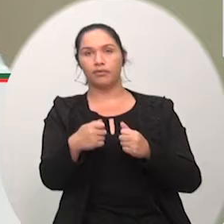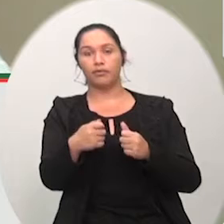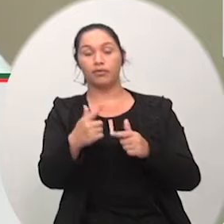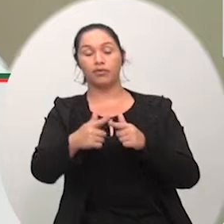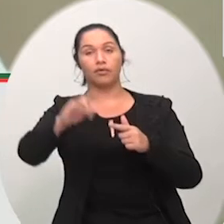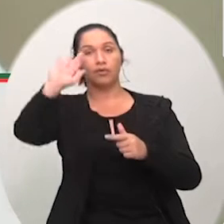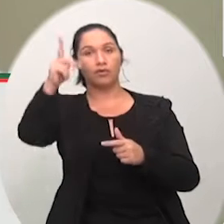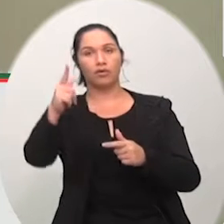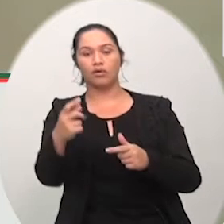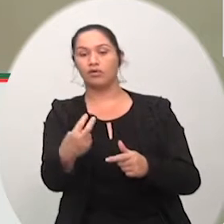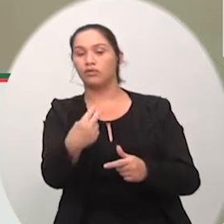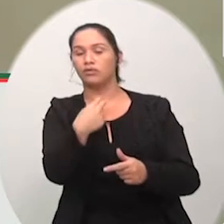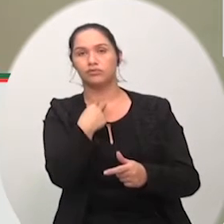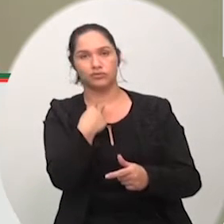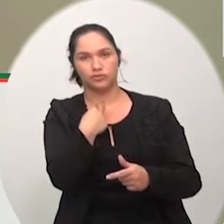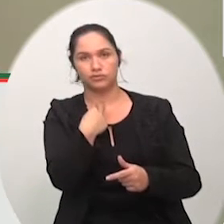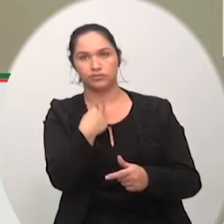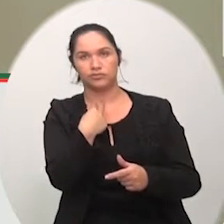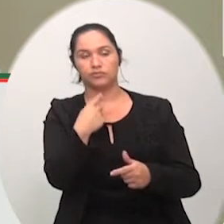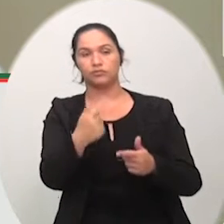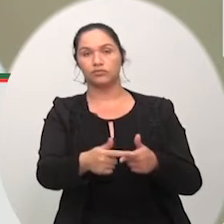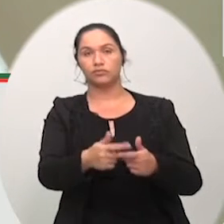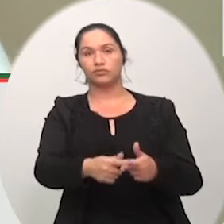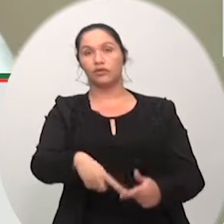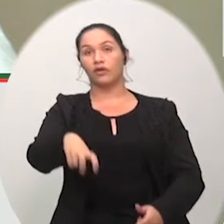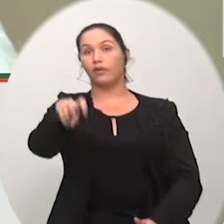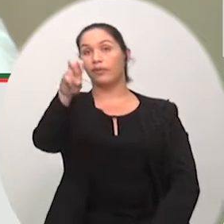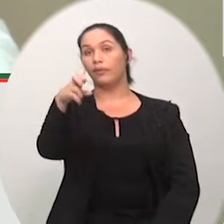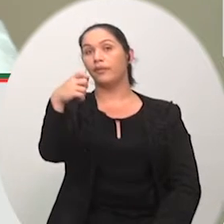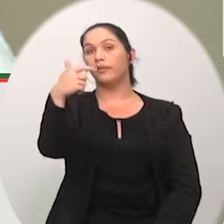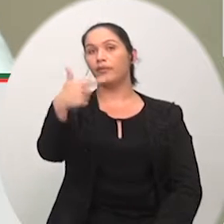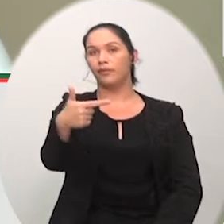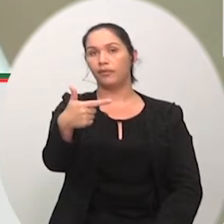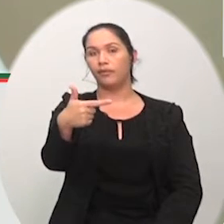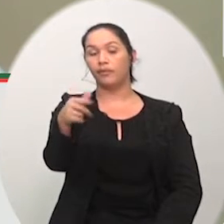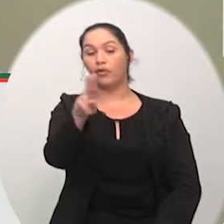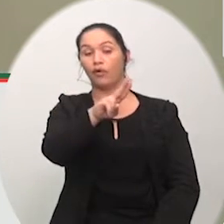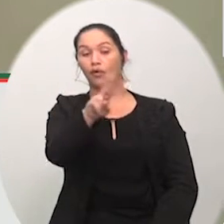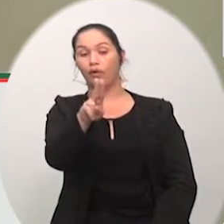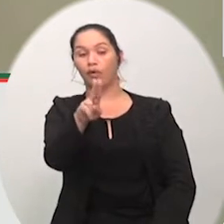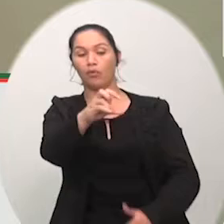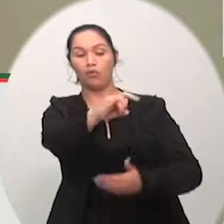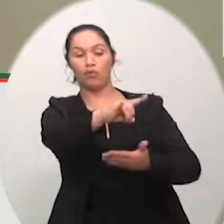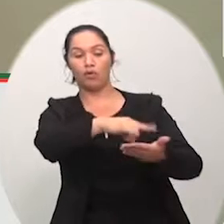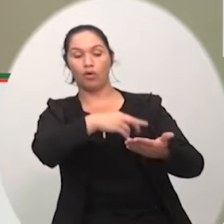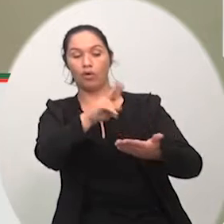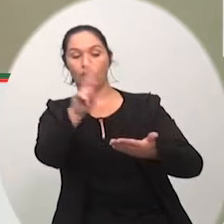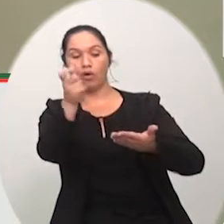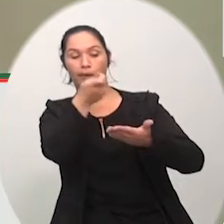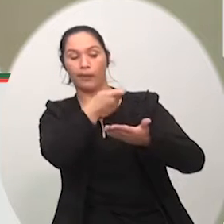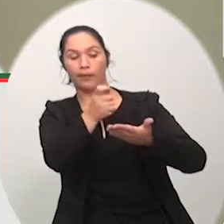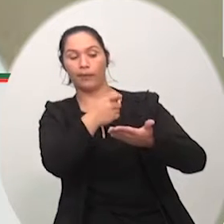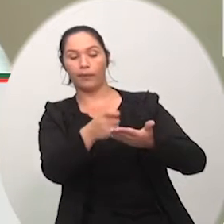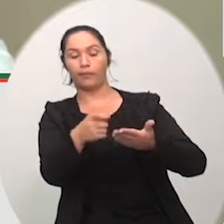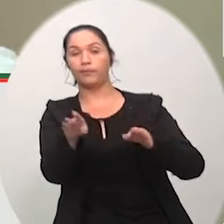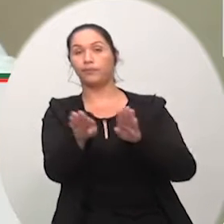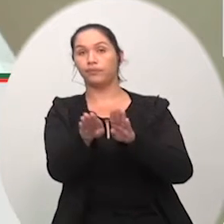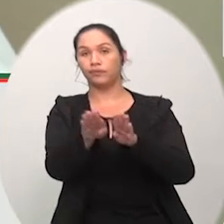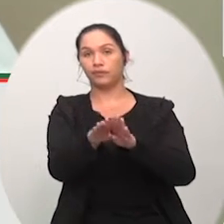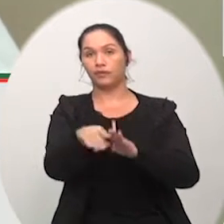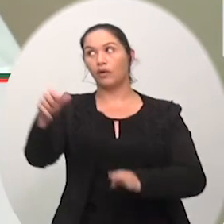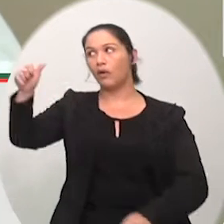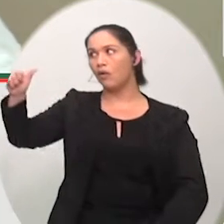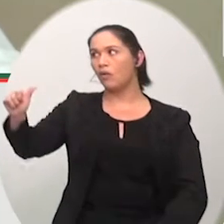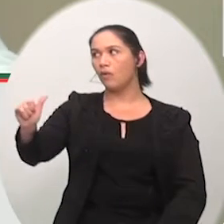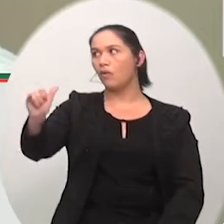fazendo nada nós colhemos 52 mil assinatura nós contratamos o helicóptero para fazer toda a filmagem da